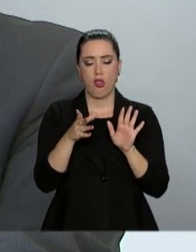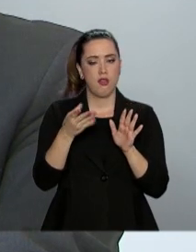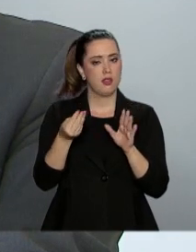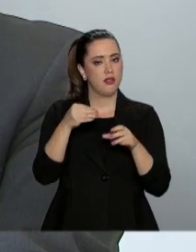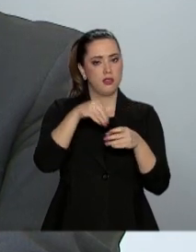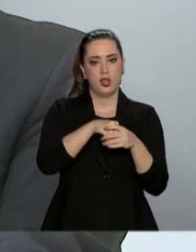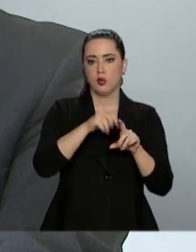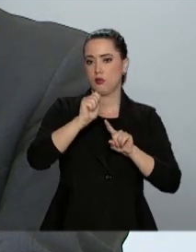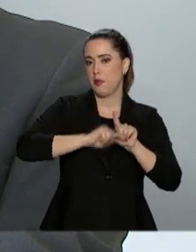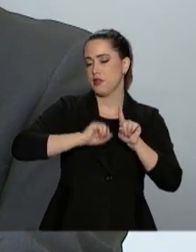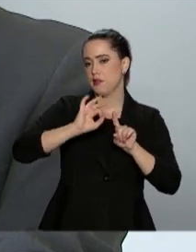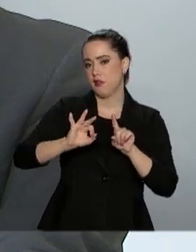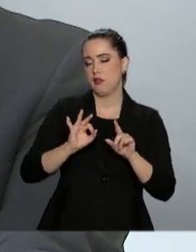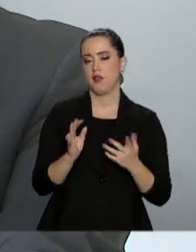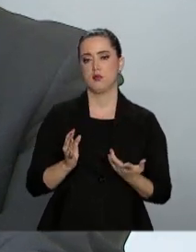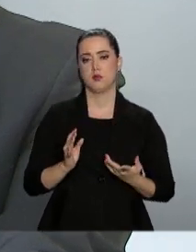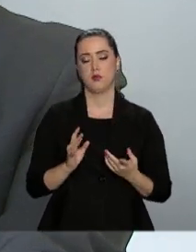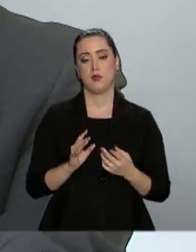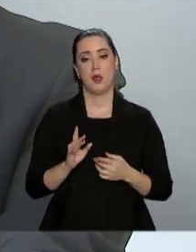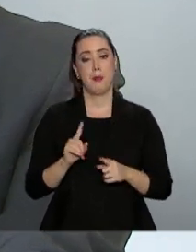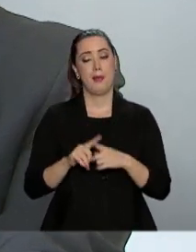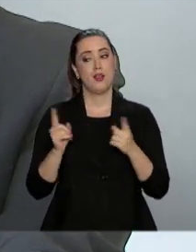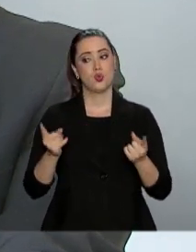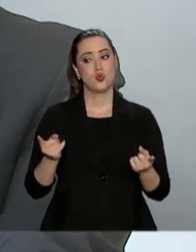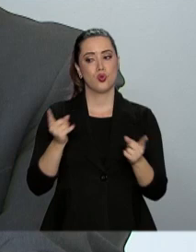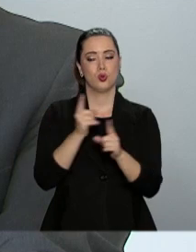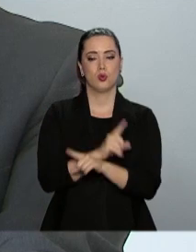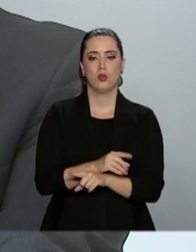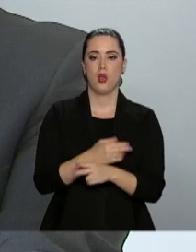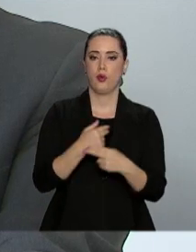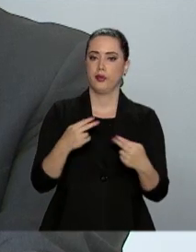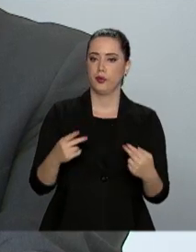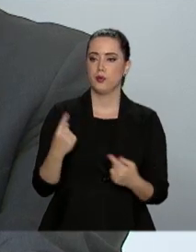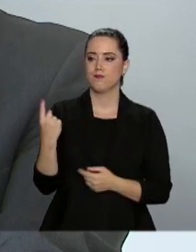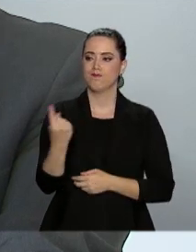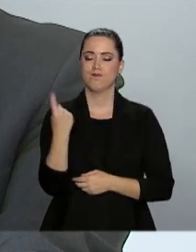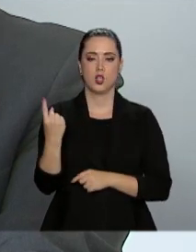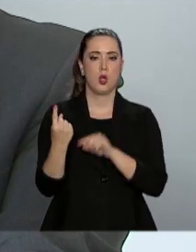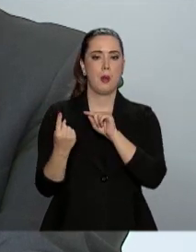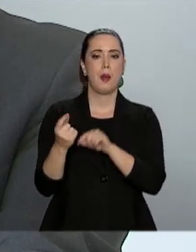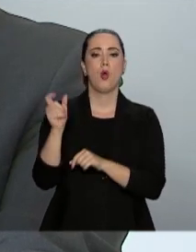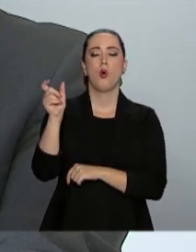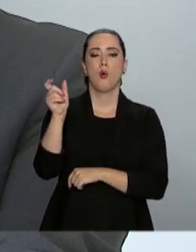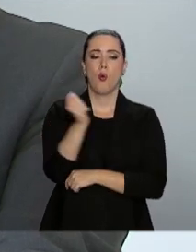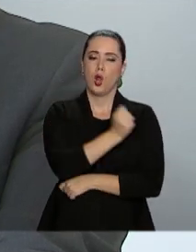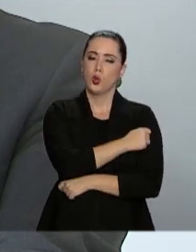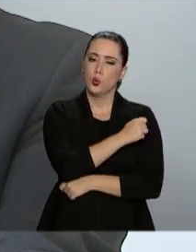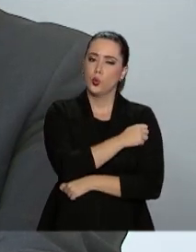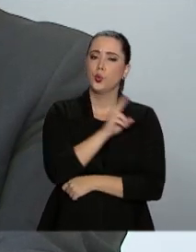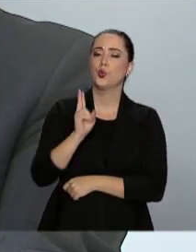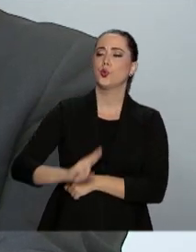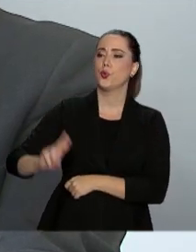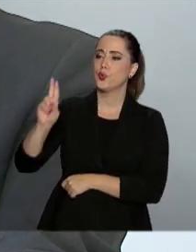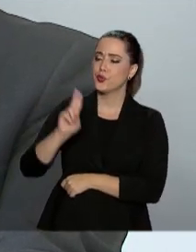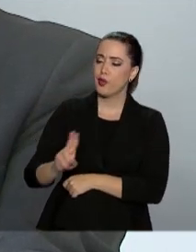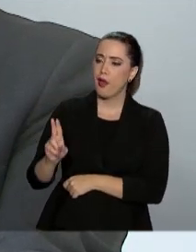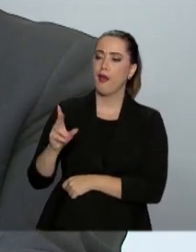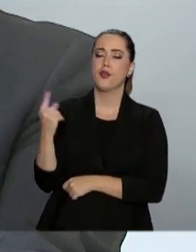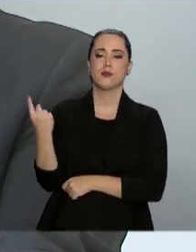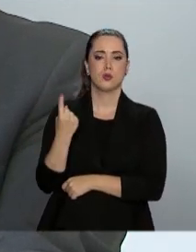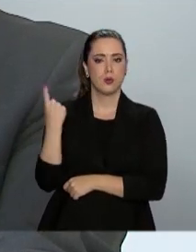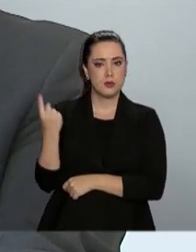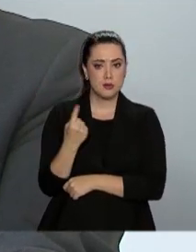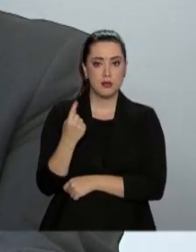mensalidade. De outro lado, materiais individuais, que justamente permitem aos pais